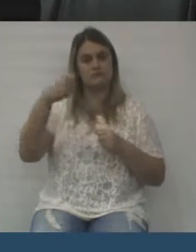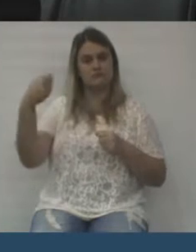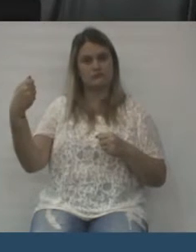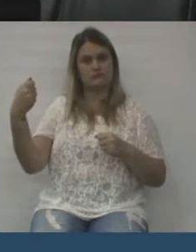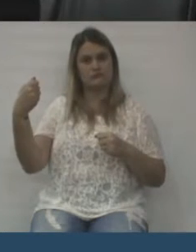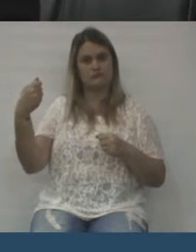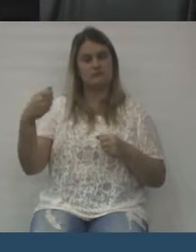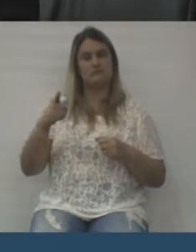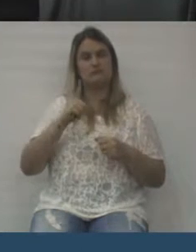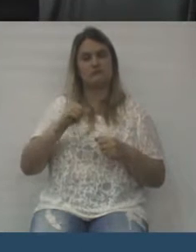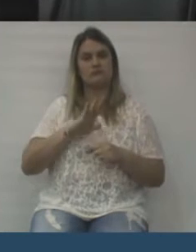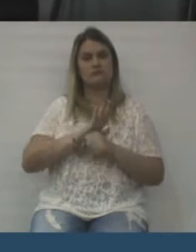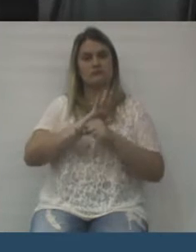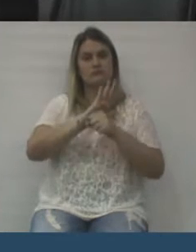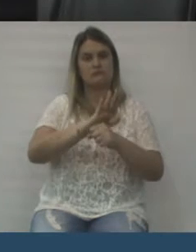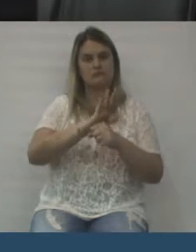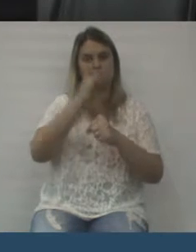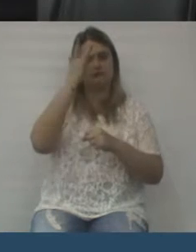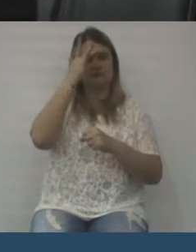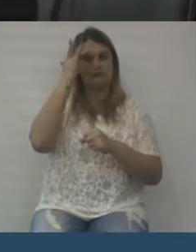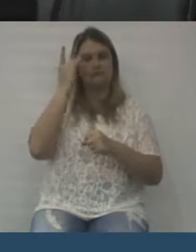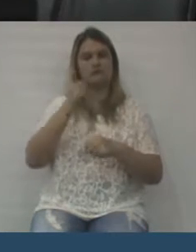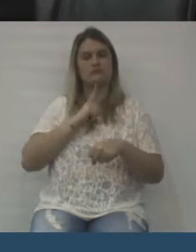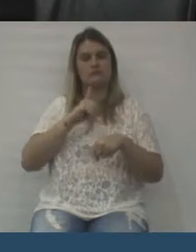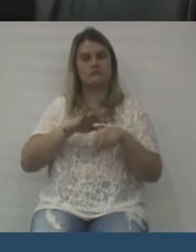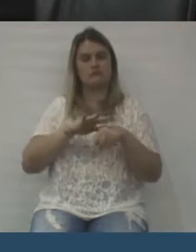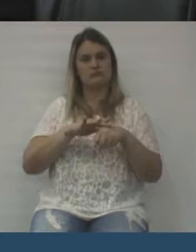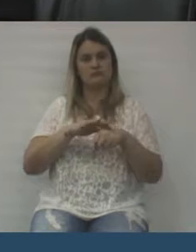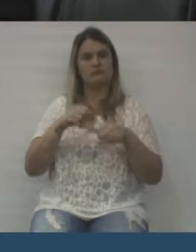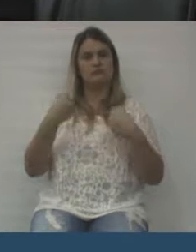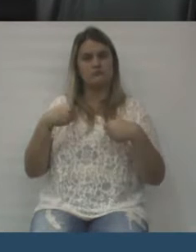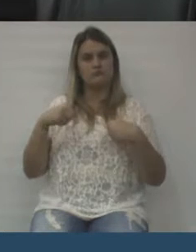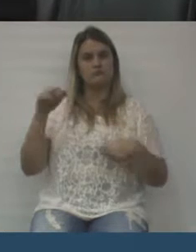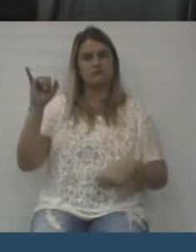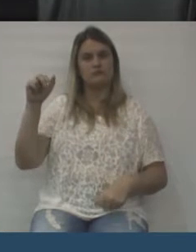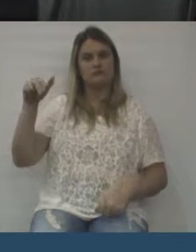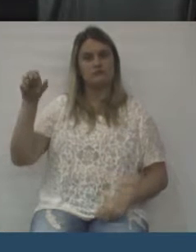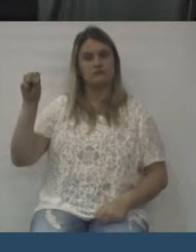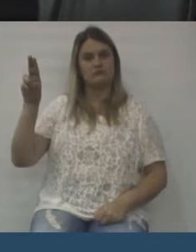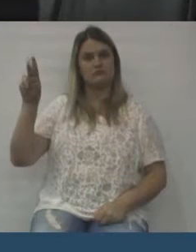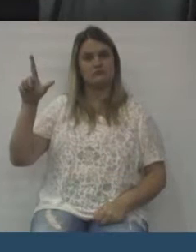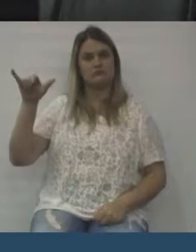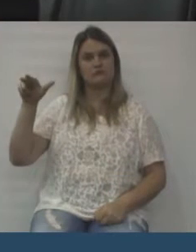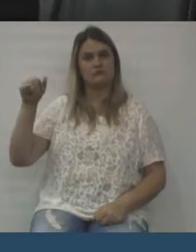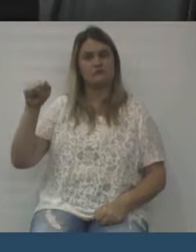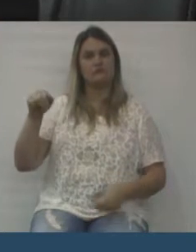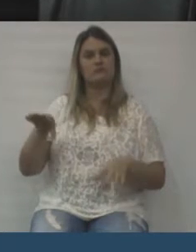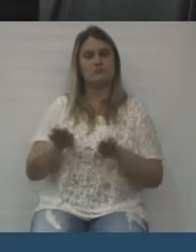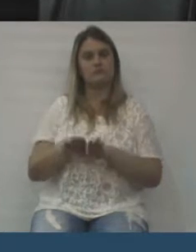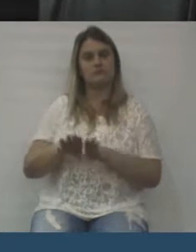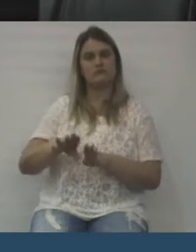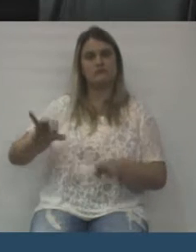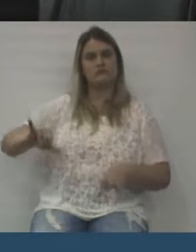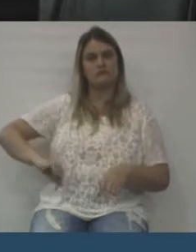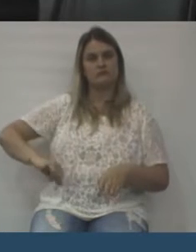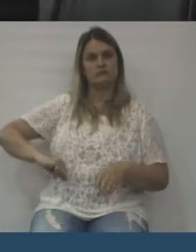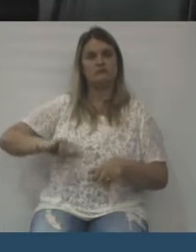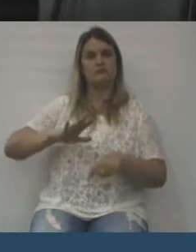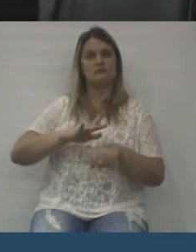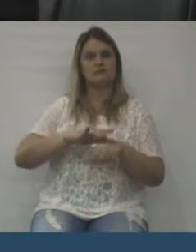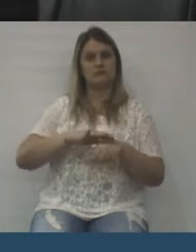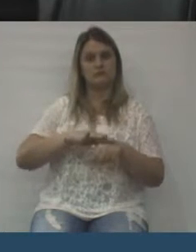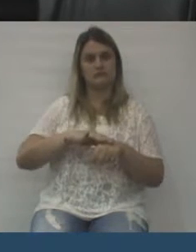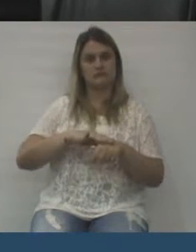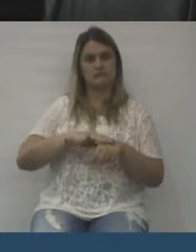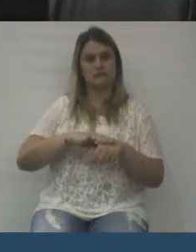associação que vai beneficiar tantos diabéticos dependentes de insulina e dependentes que sofrem por essa